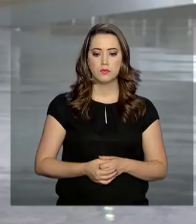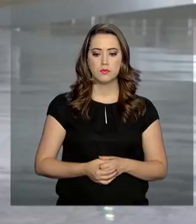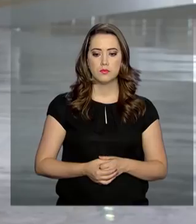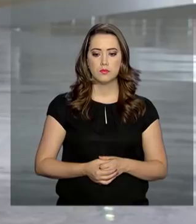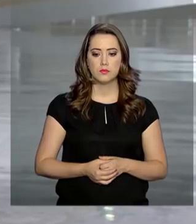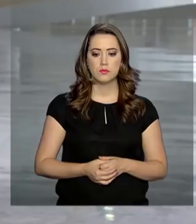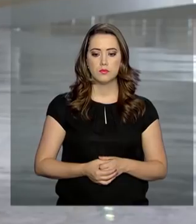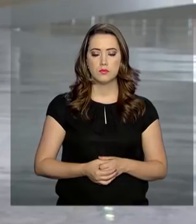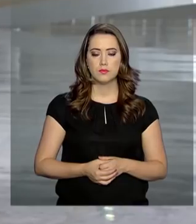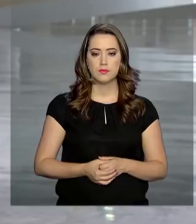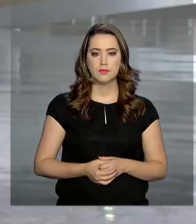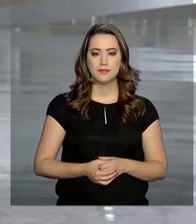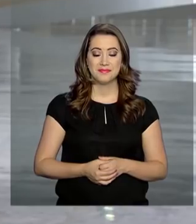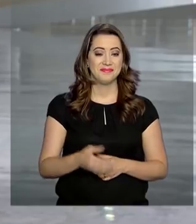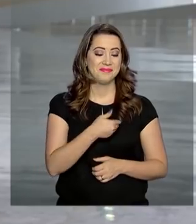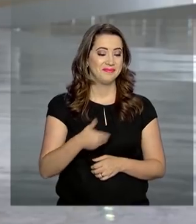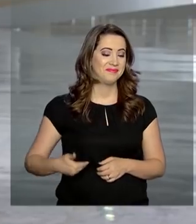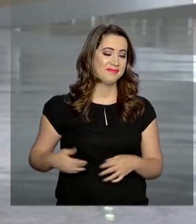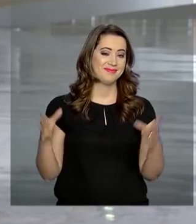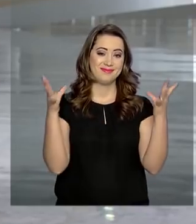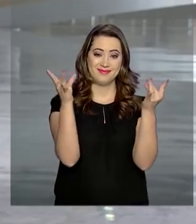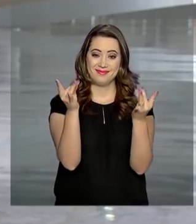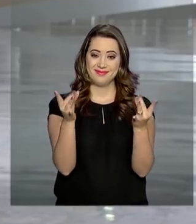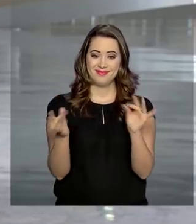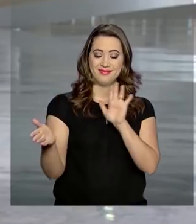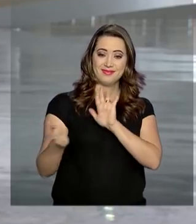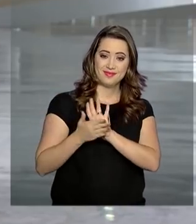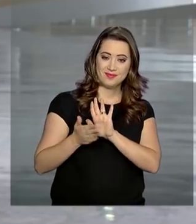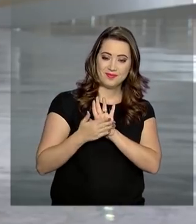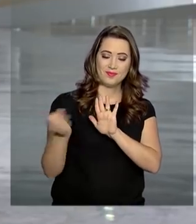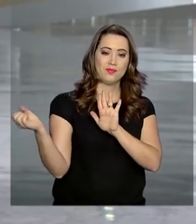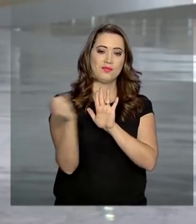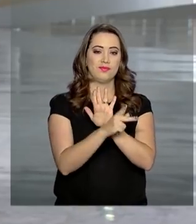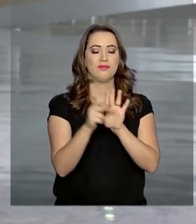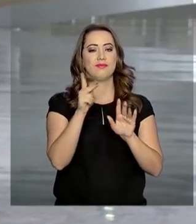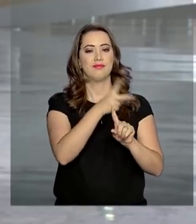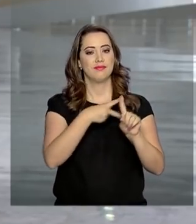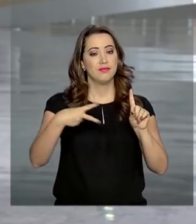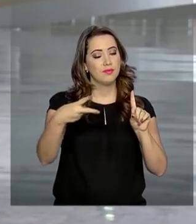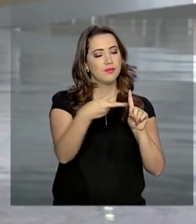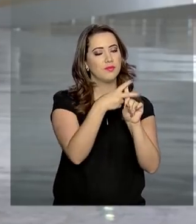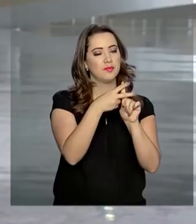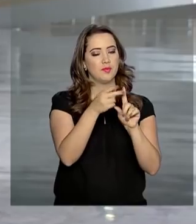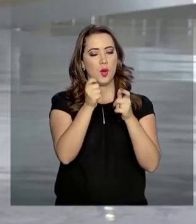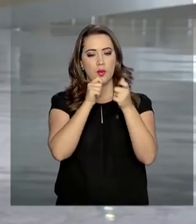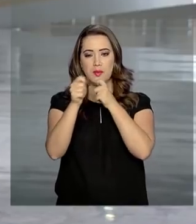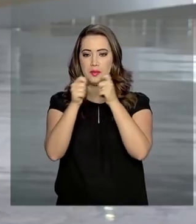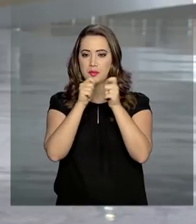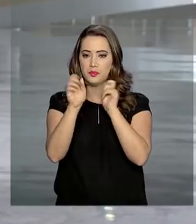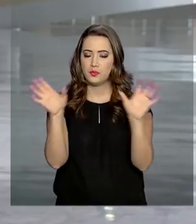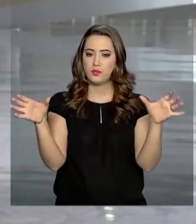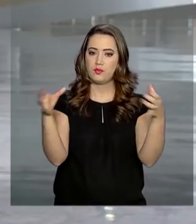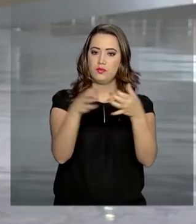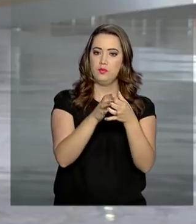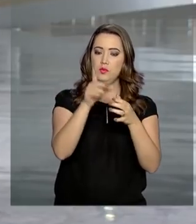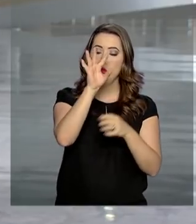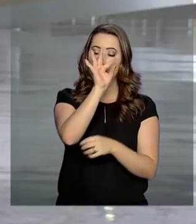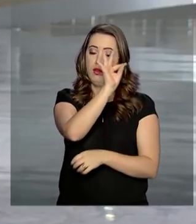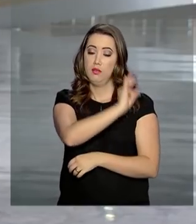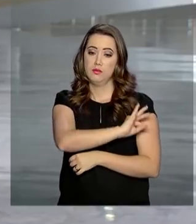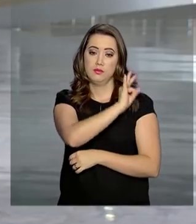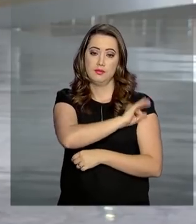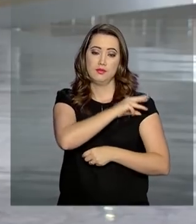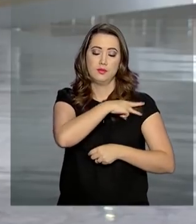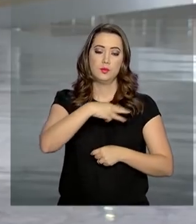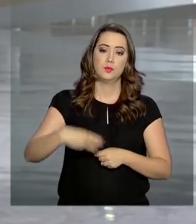O governo detalhou a proposta da nova Previdência durante uma entrevista coletiva concedida por técnicos do